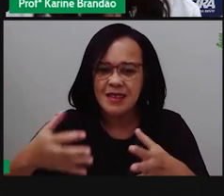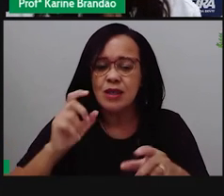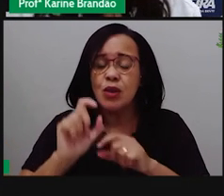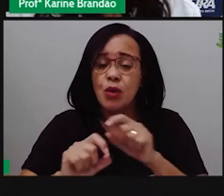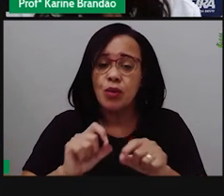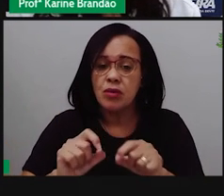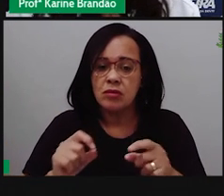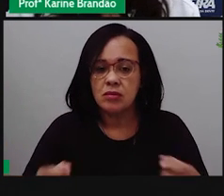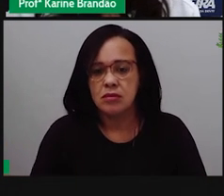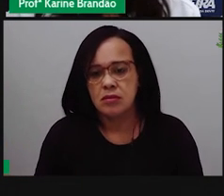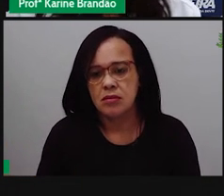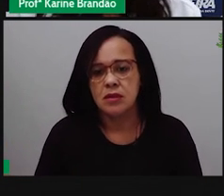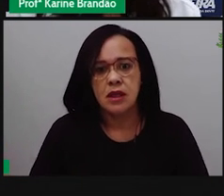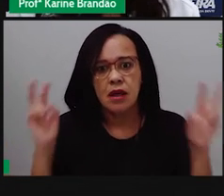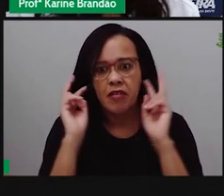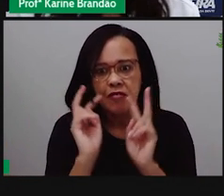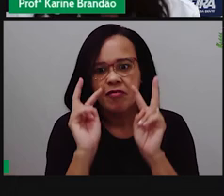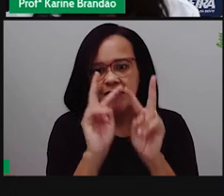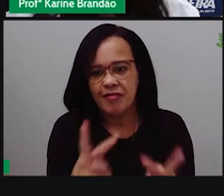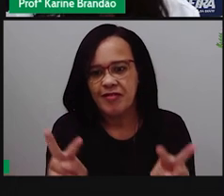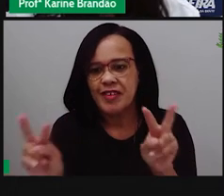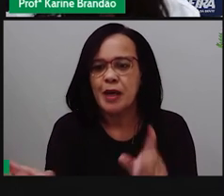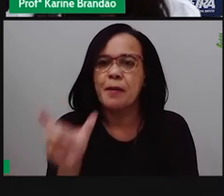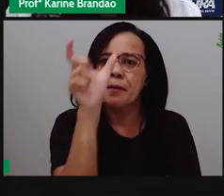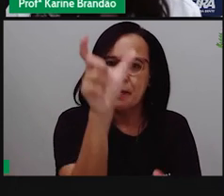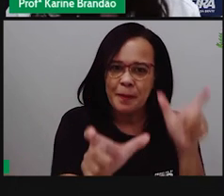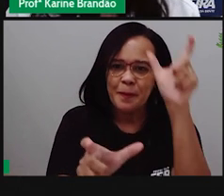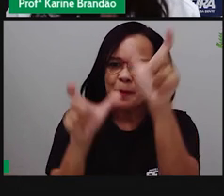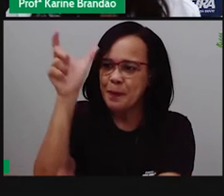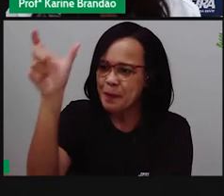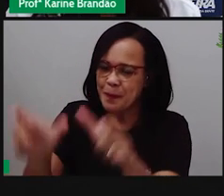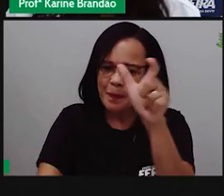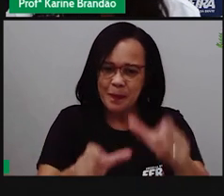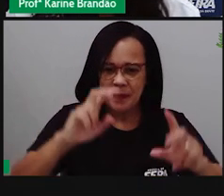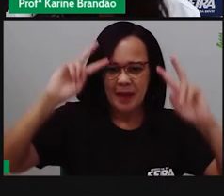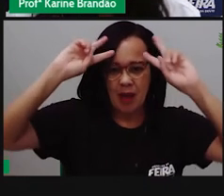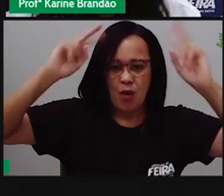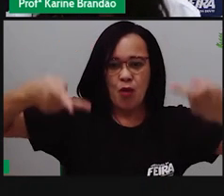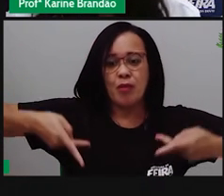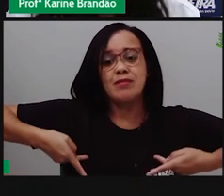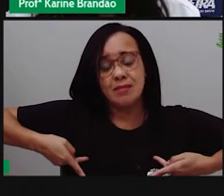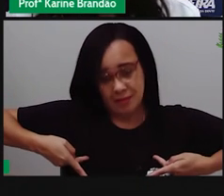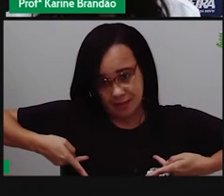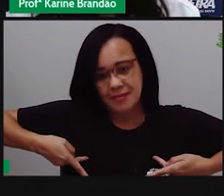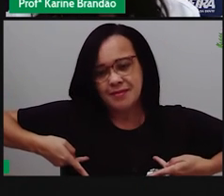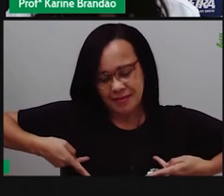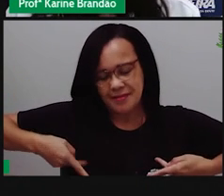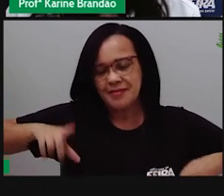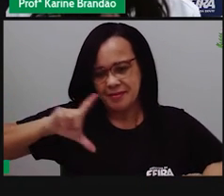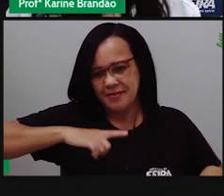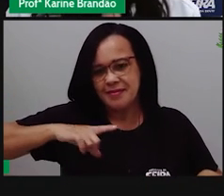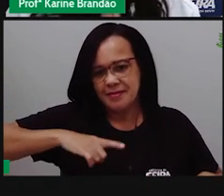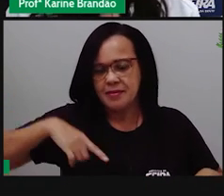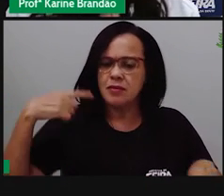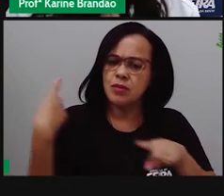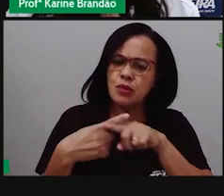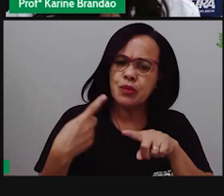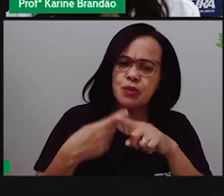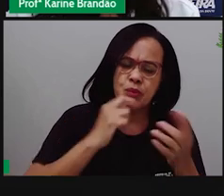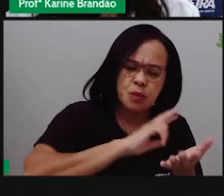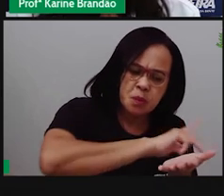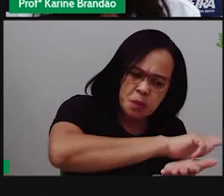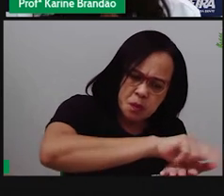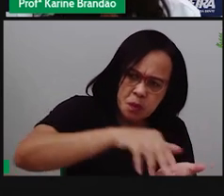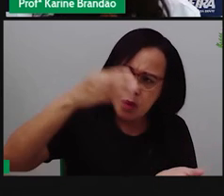né, esse olhar para a nossa espécie, para a espécie humana. E dentro dessa diversidade cultural, né, eu trago